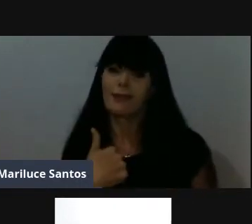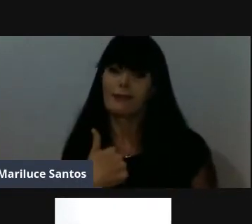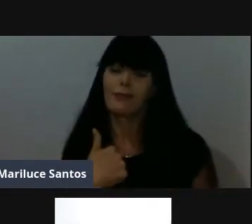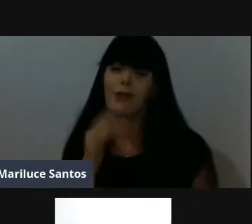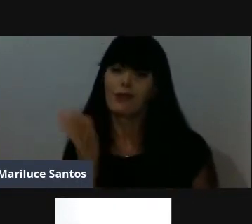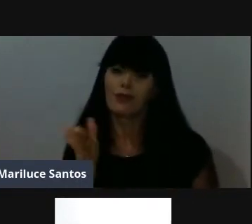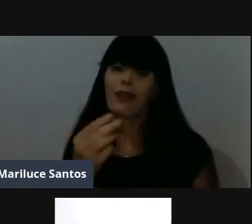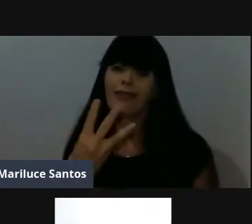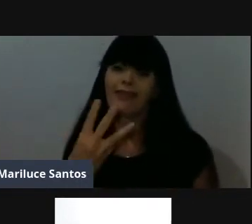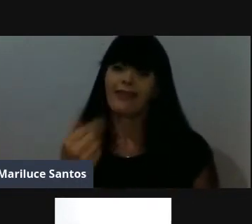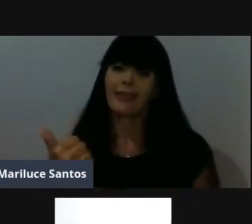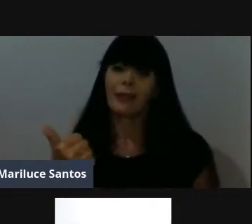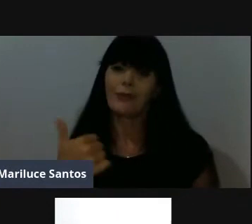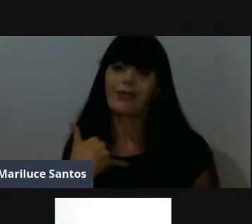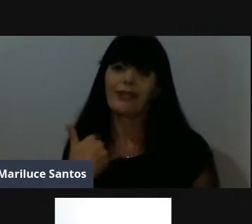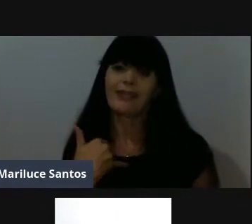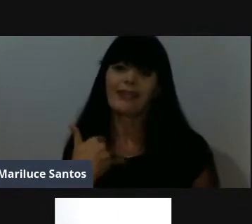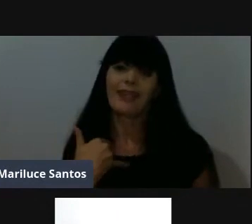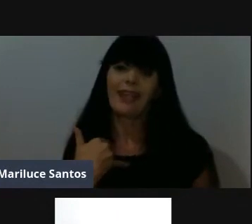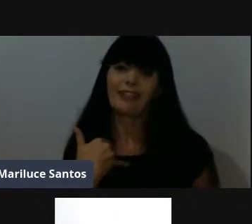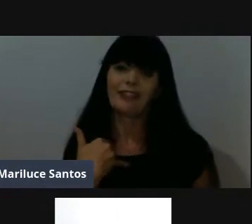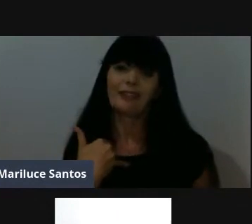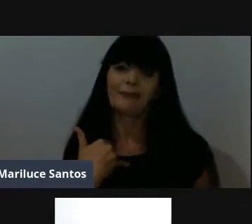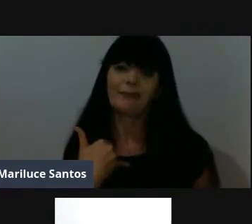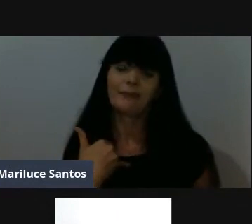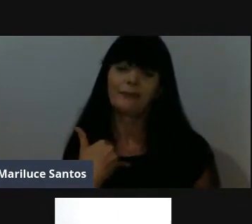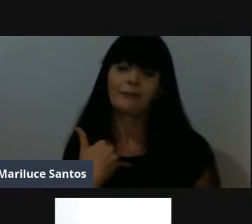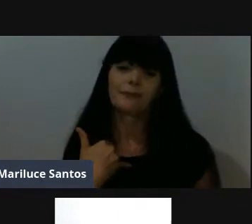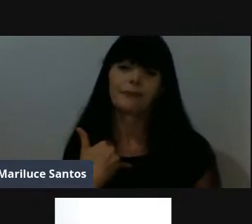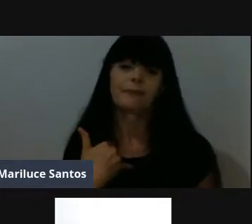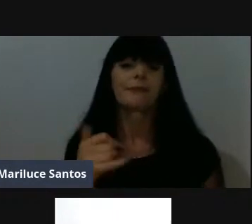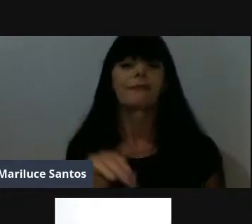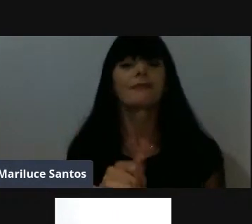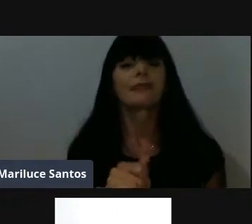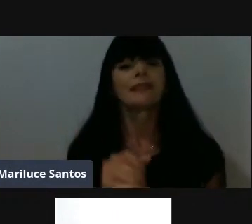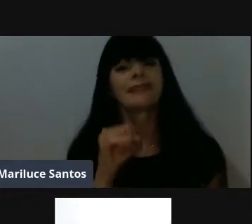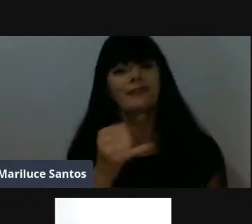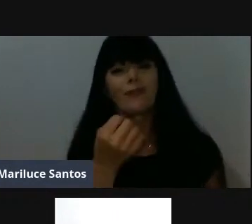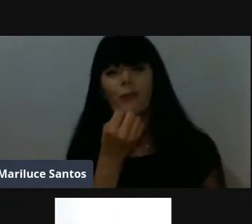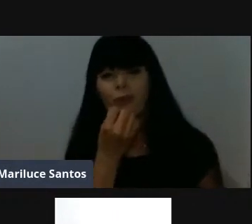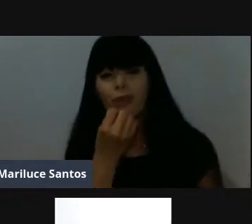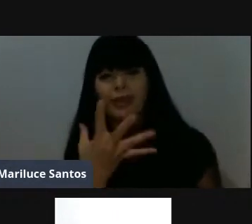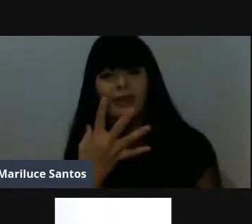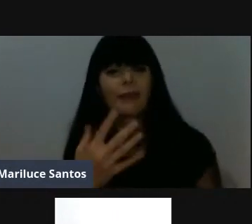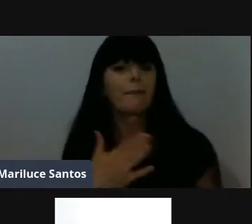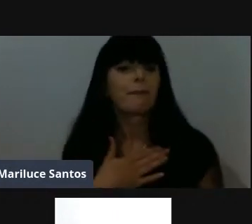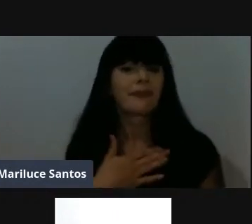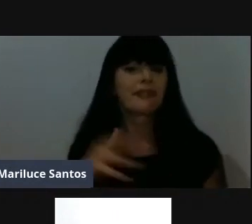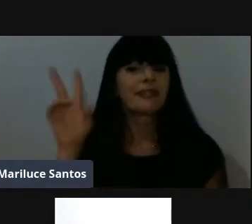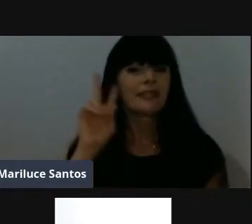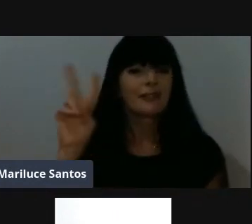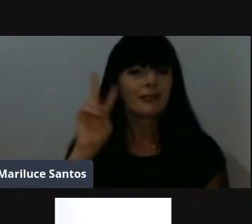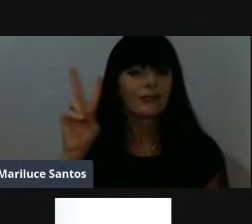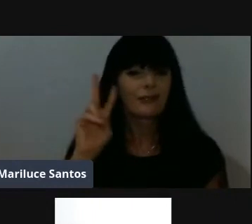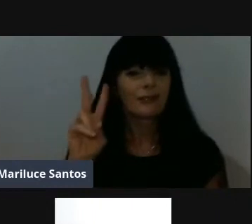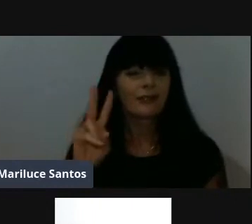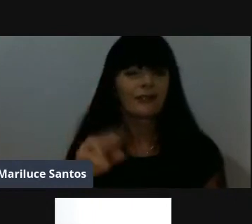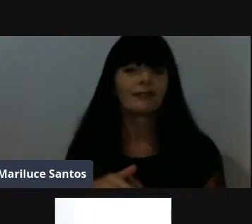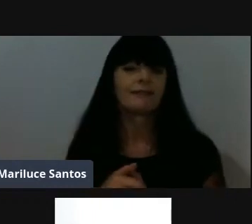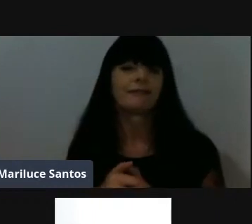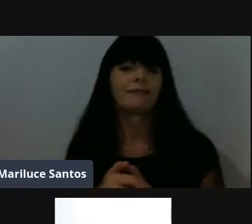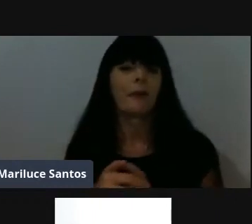jovem que eu, tem já uns 31 anos, então, se fosse para contar a minha história,